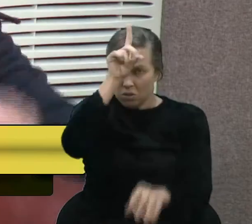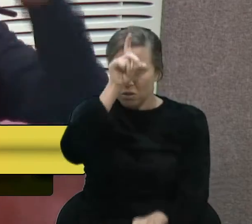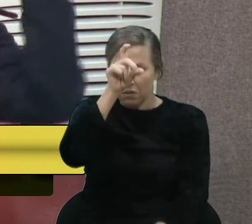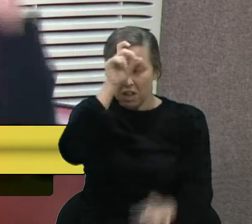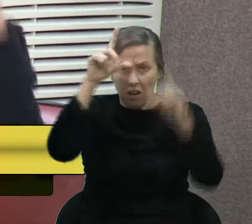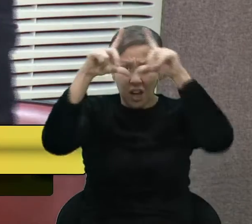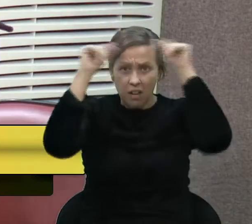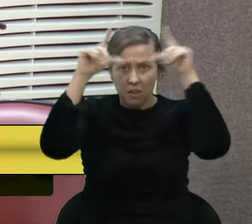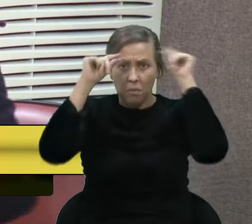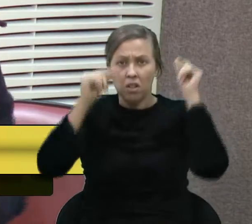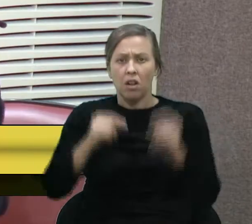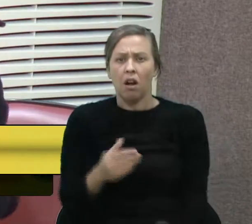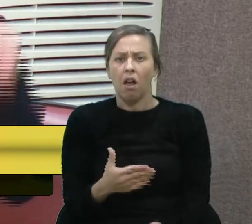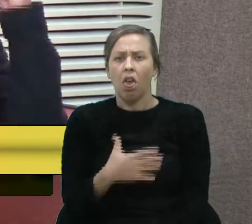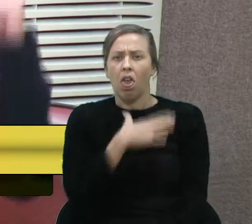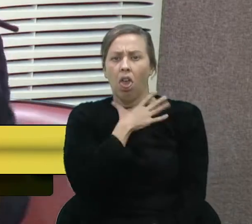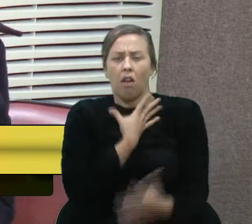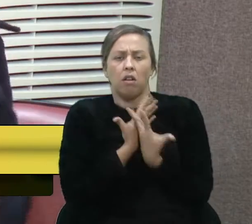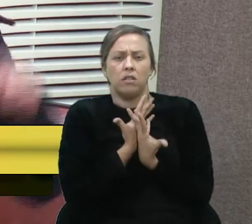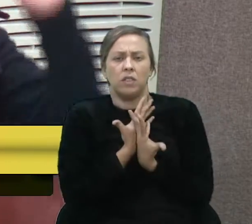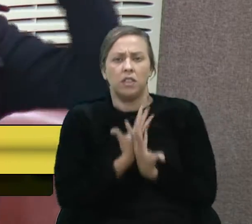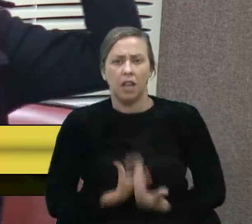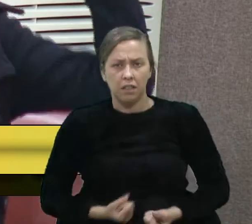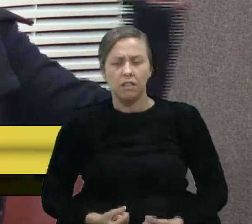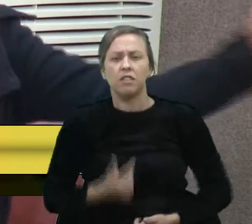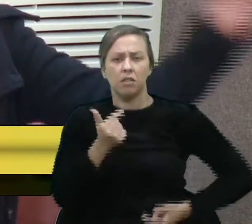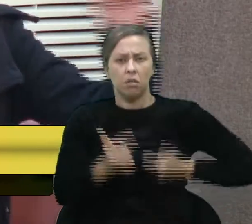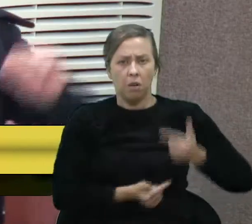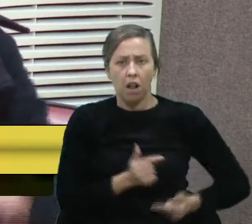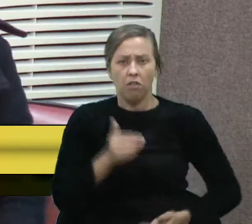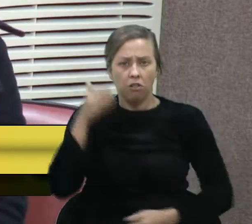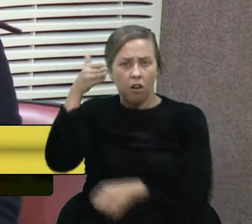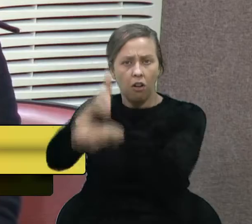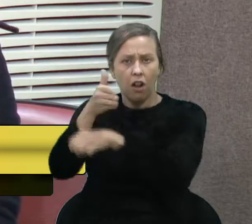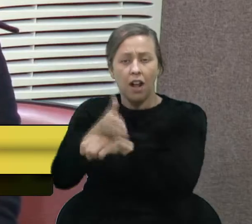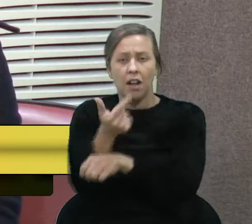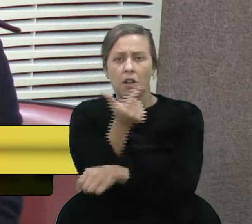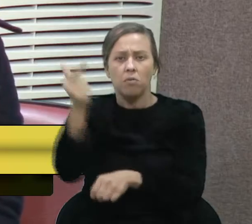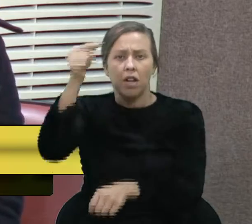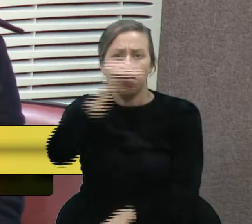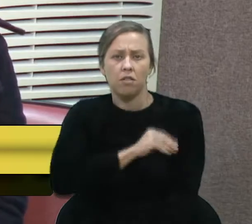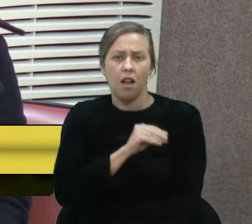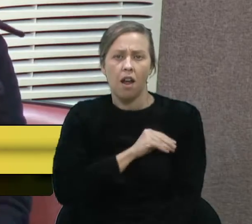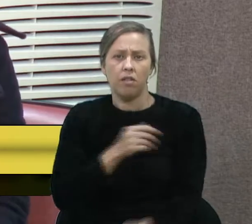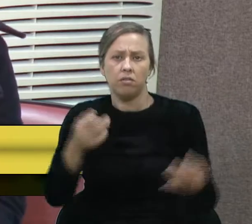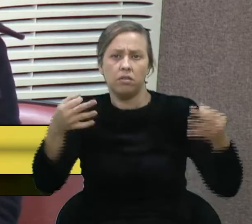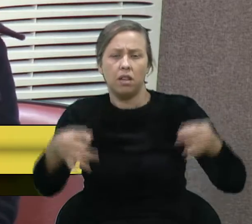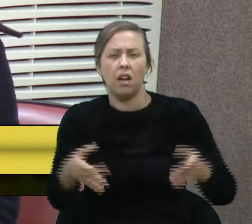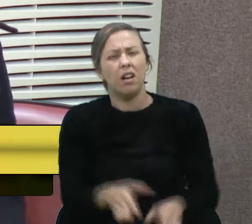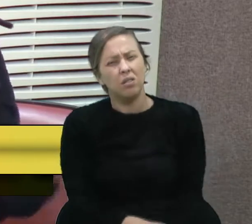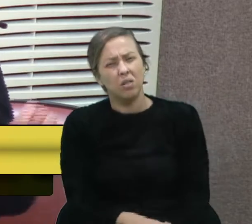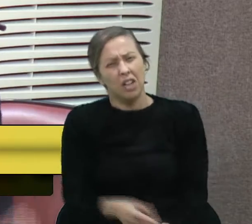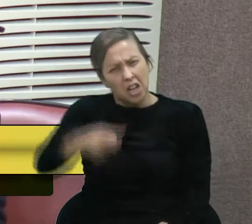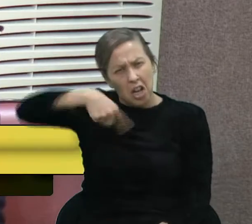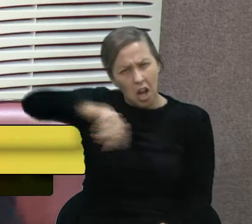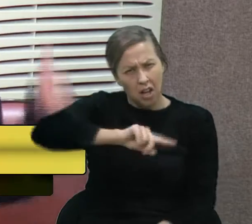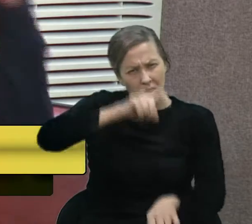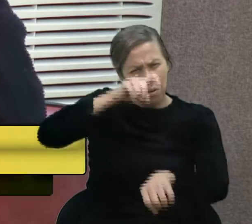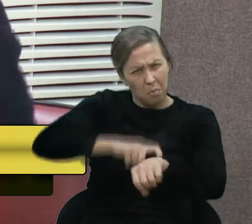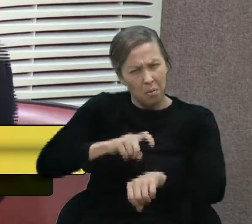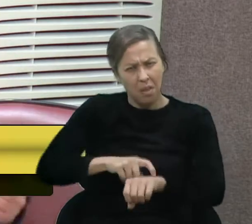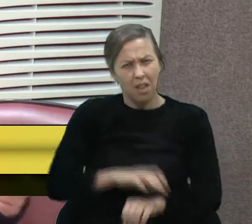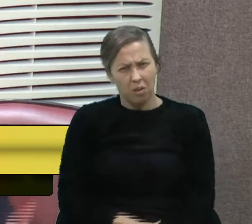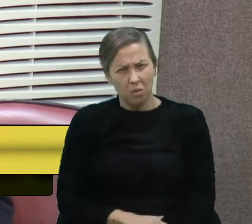as enfermeiras estão em esgotamento. Estão lá, sem piso salarial. E nós aqui, num momento